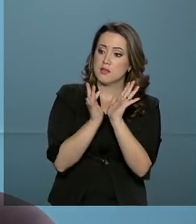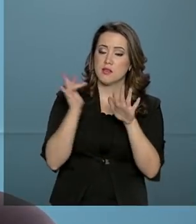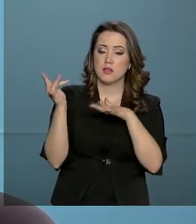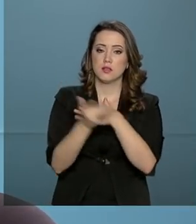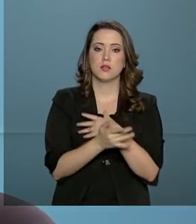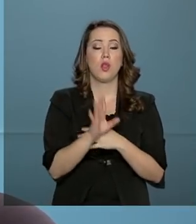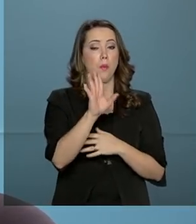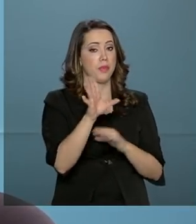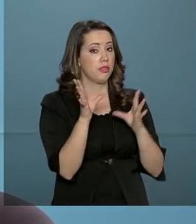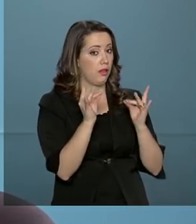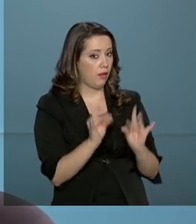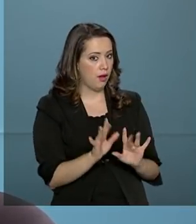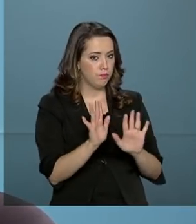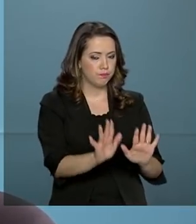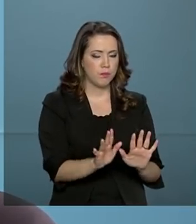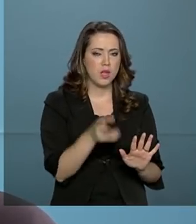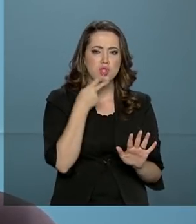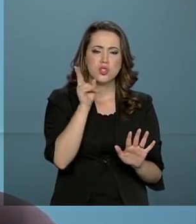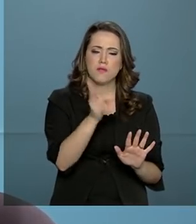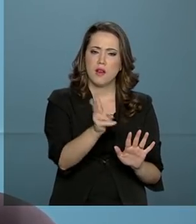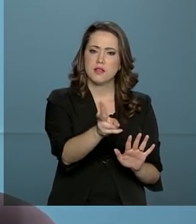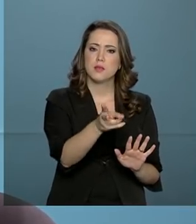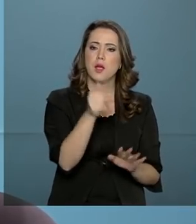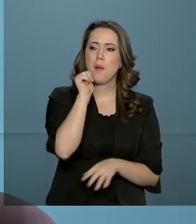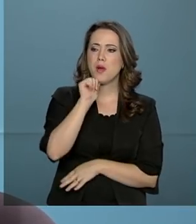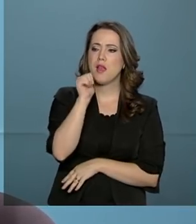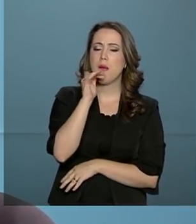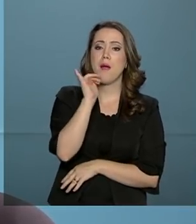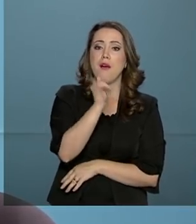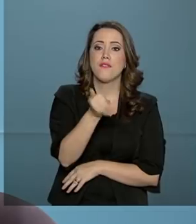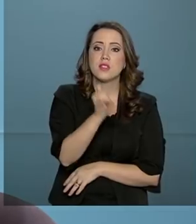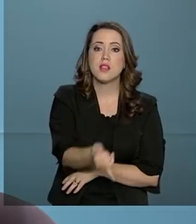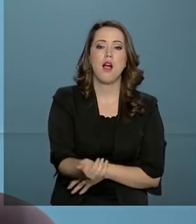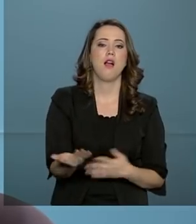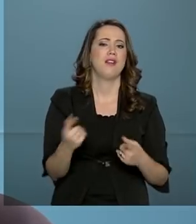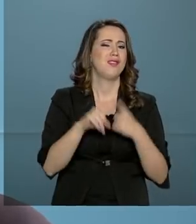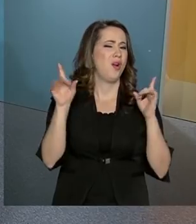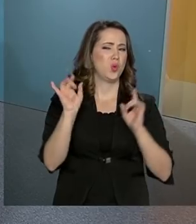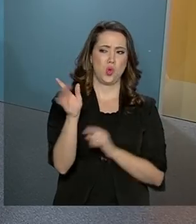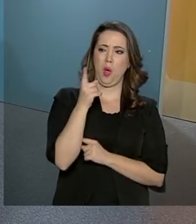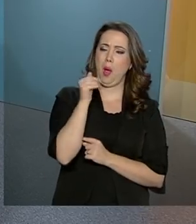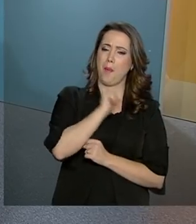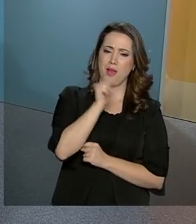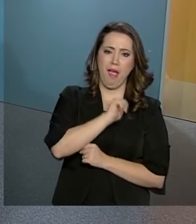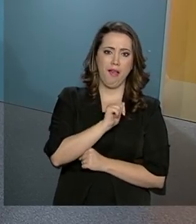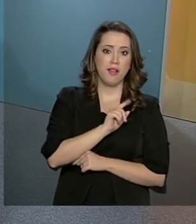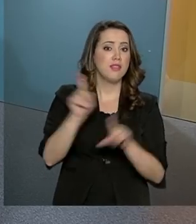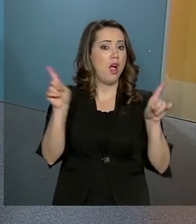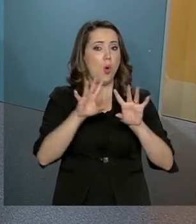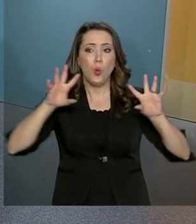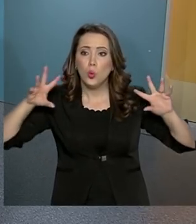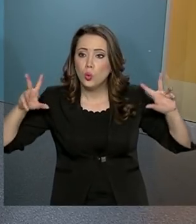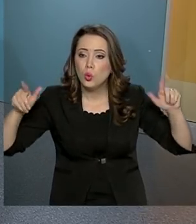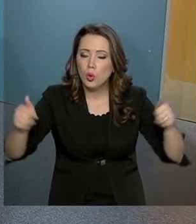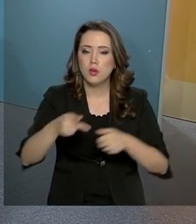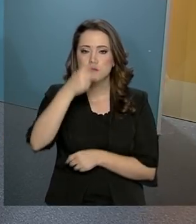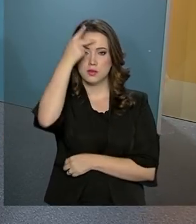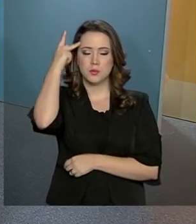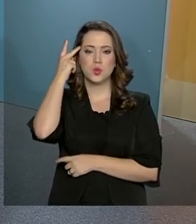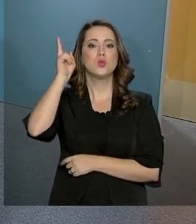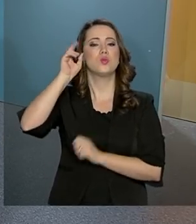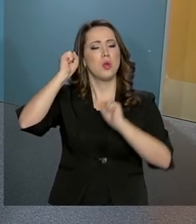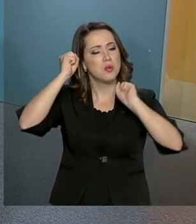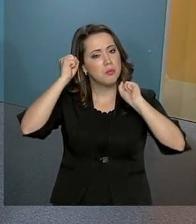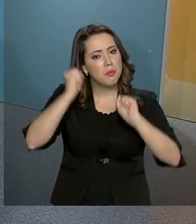E detalhe, a gente fala muito que a mulher tem que denunciar. Não é só a mulher, não. Todo mundo tem que usar esse